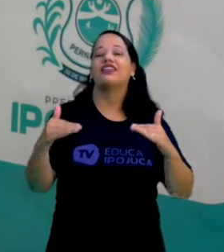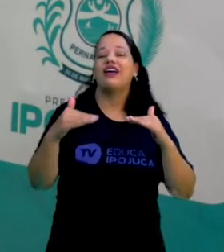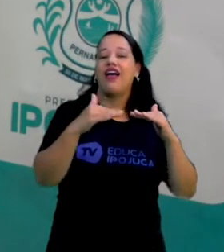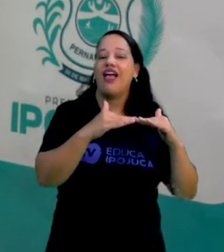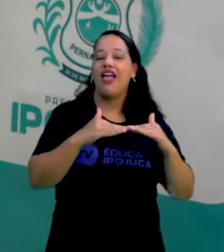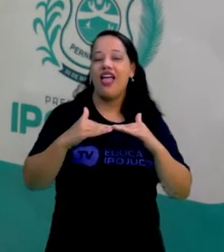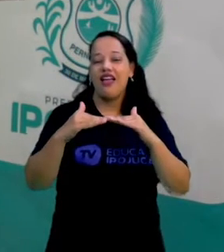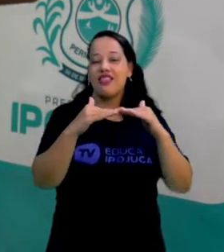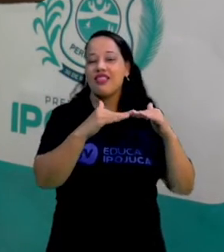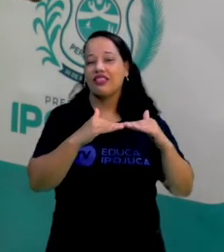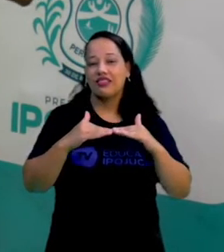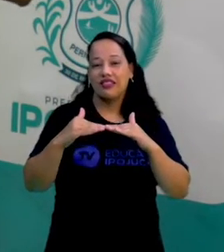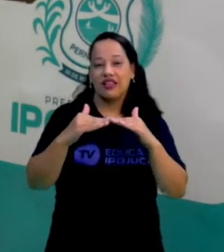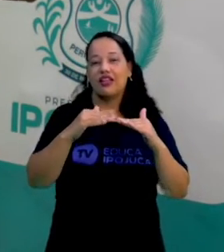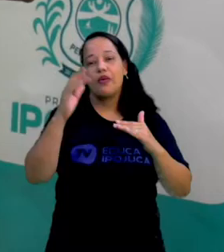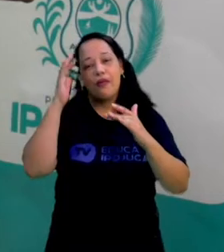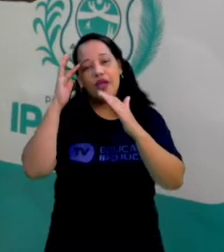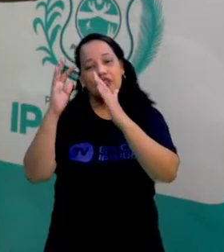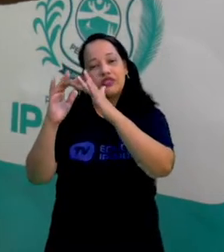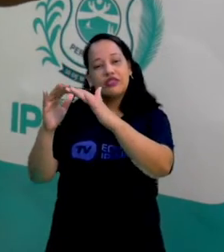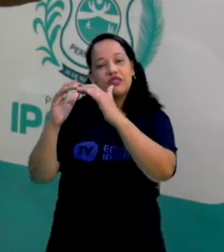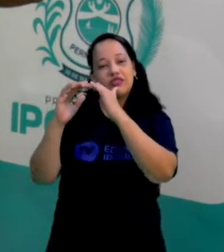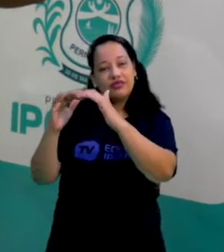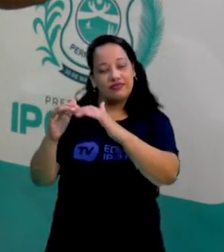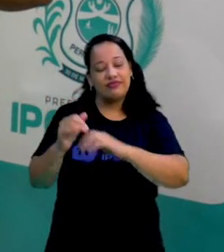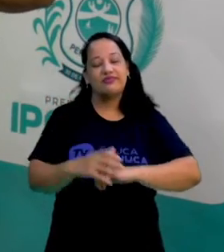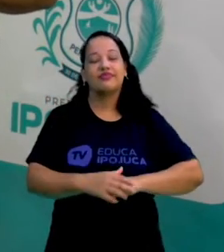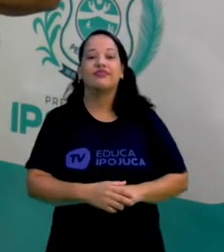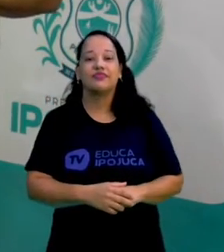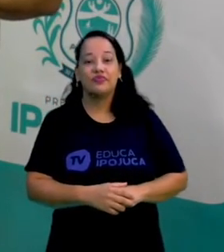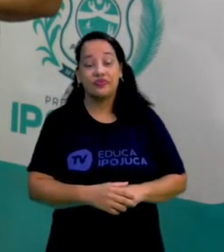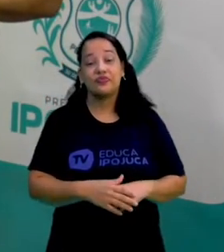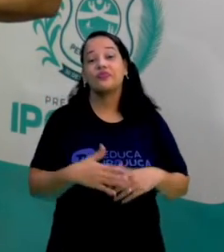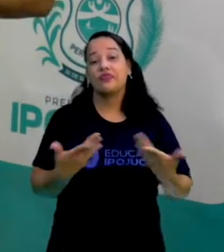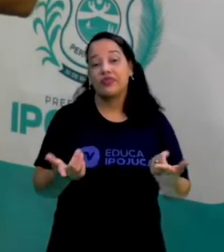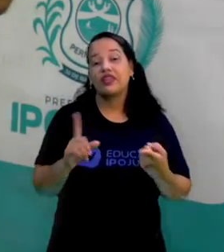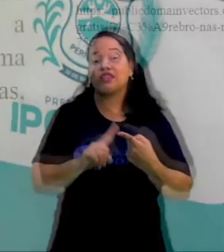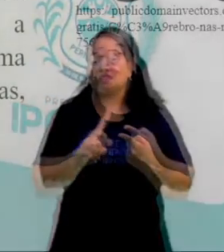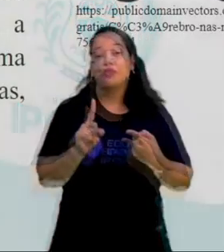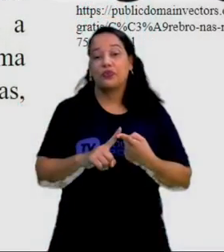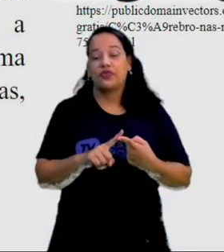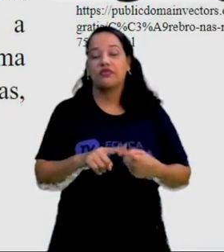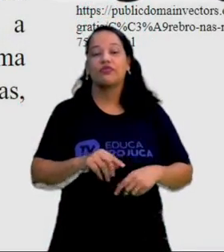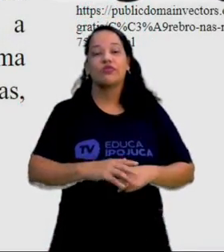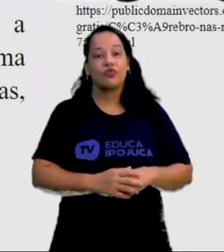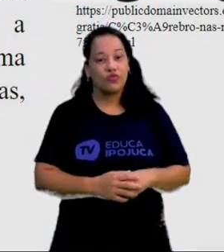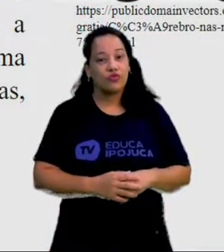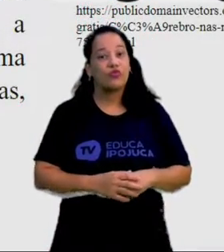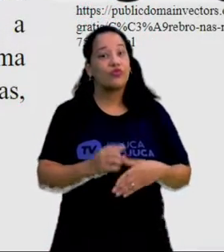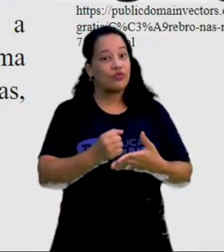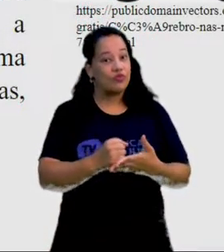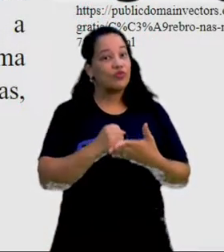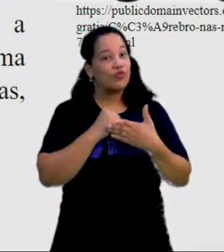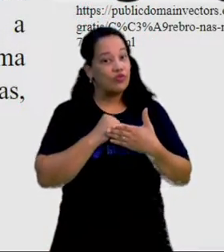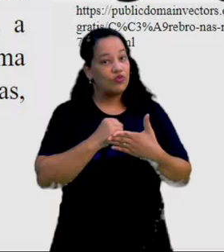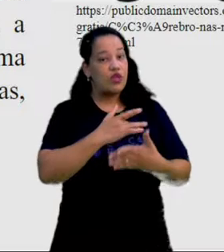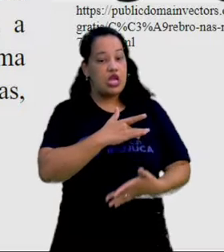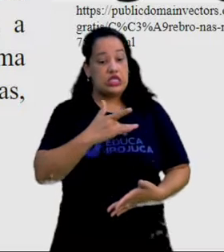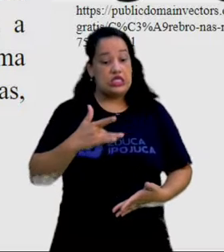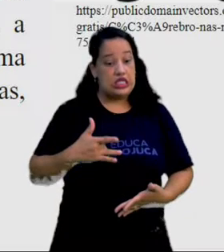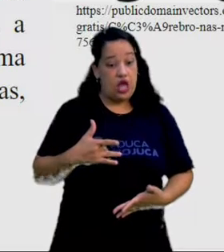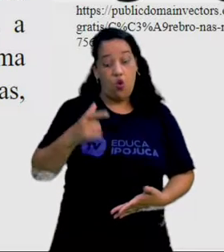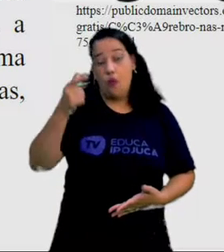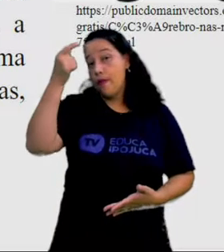psicológico, né? Neurológico, tá? Além disso, a gente vai ter a questão da saúde